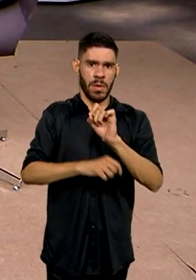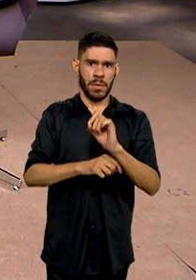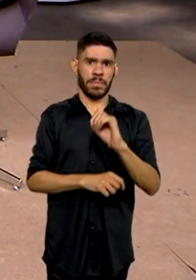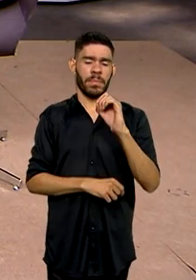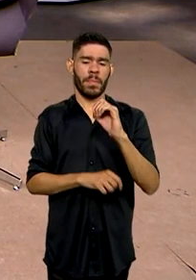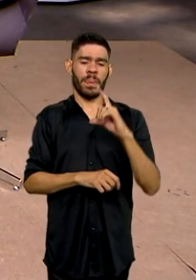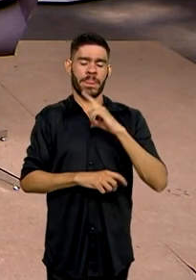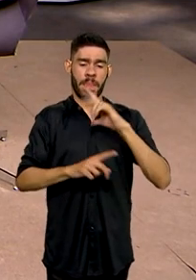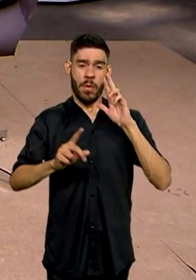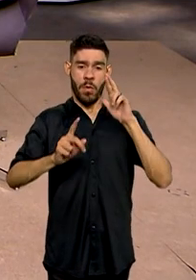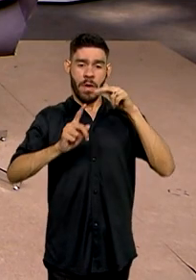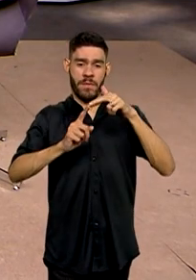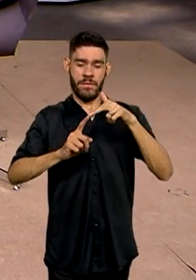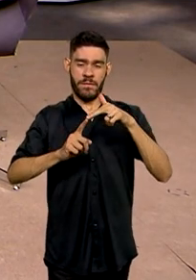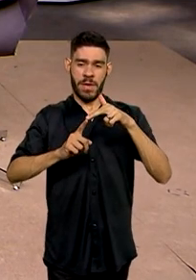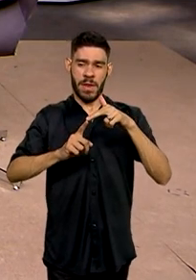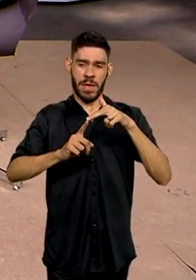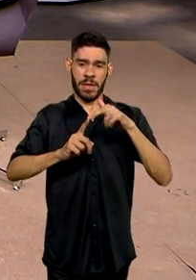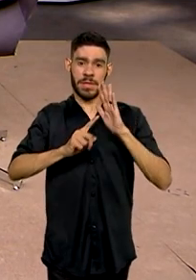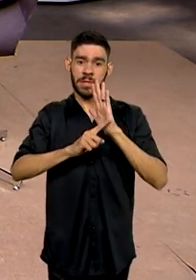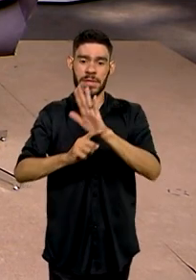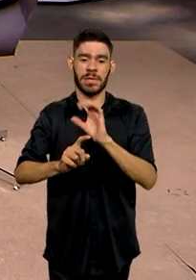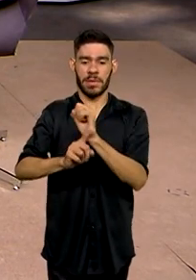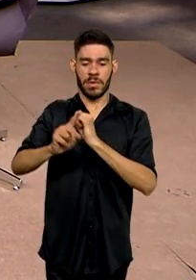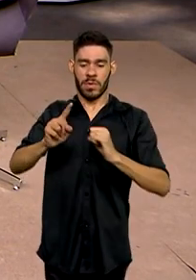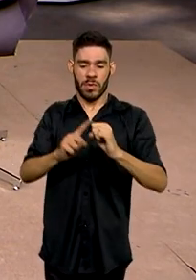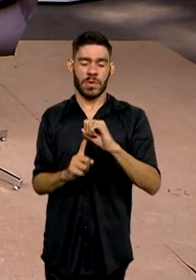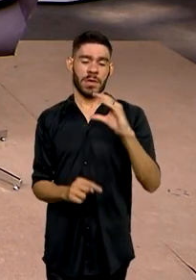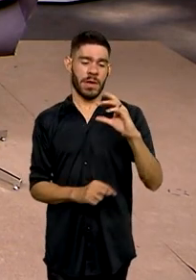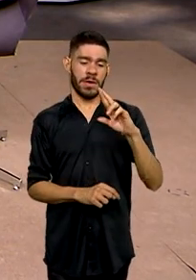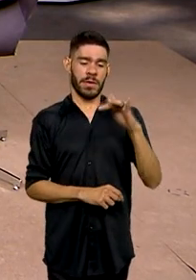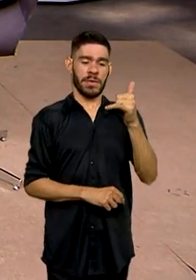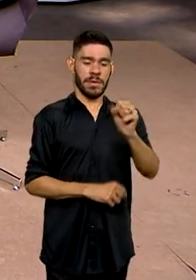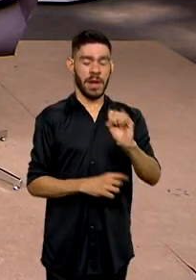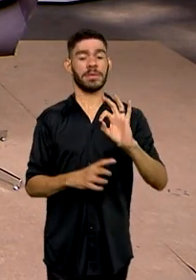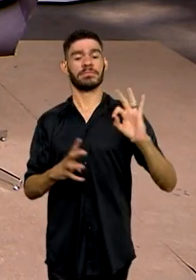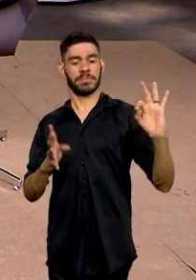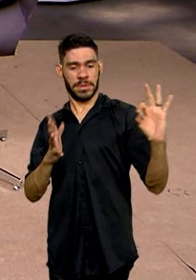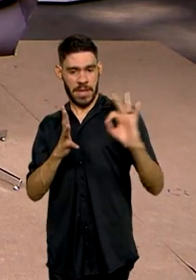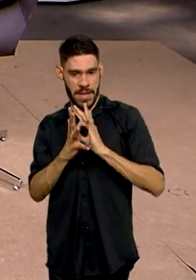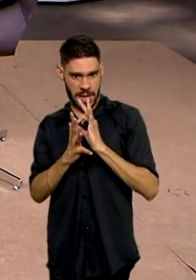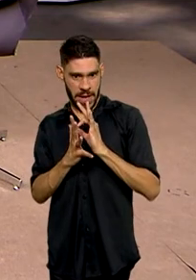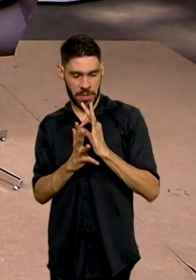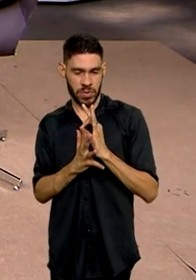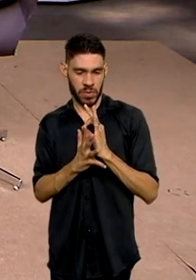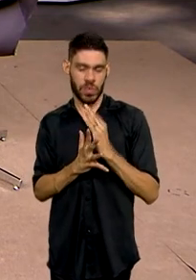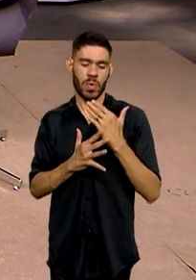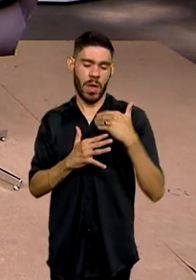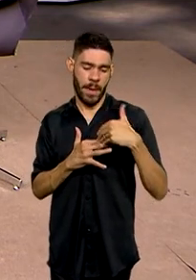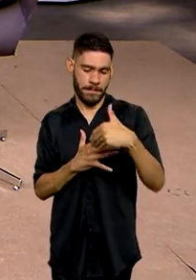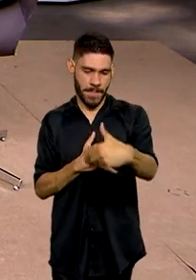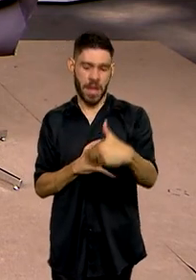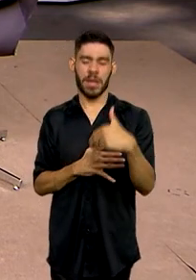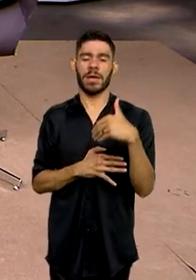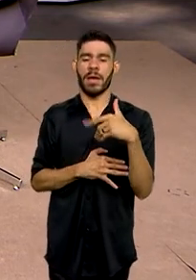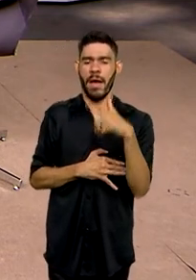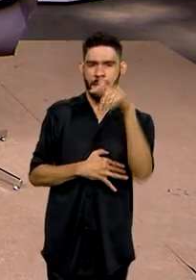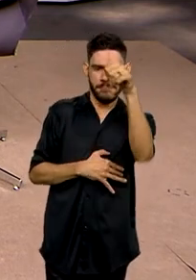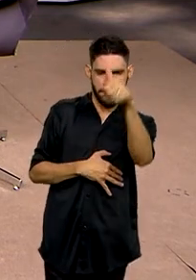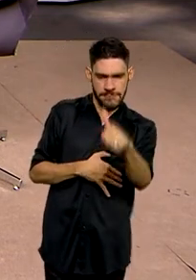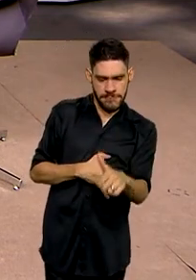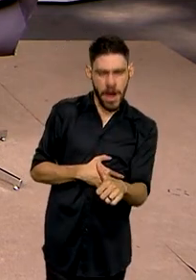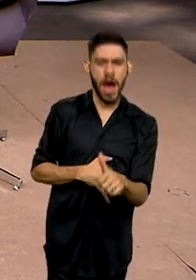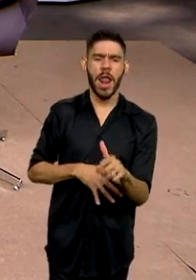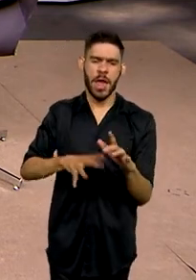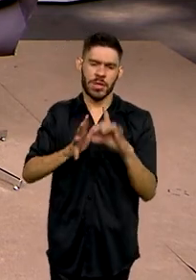de referência de assistência social, ali num CRAS, faz ali o cadastro único e a partir daí ele é avaliado.